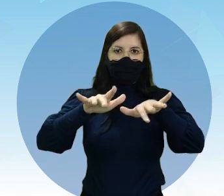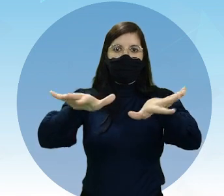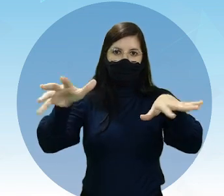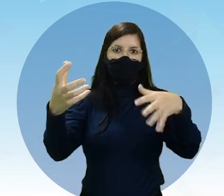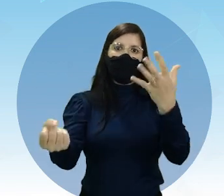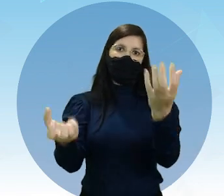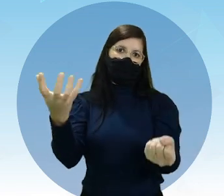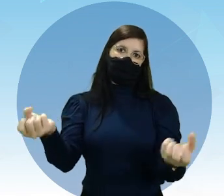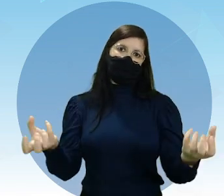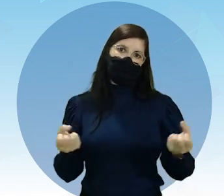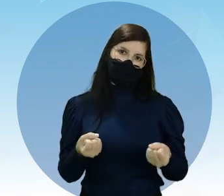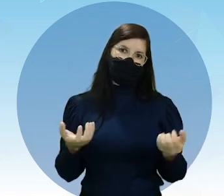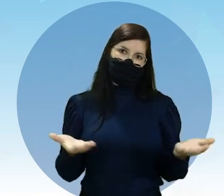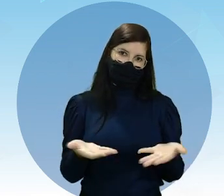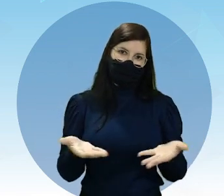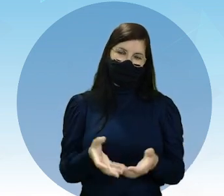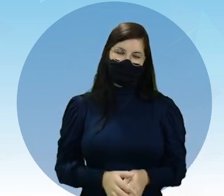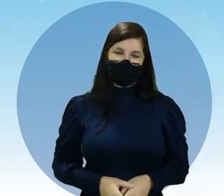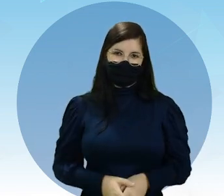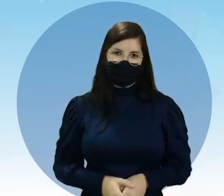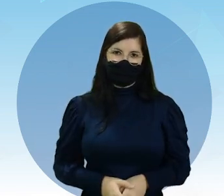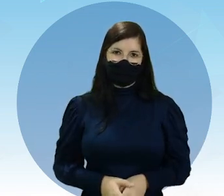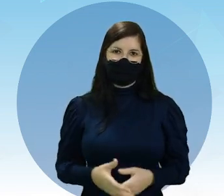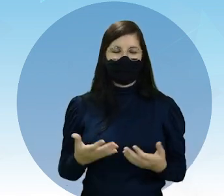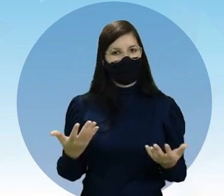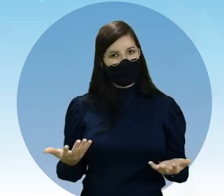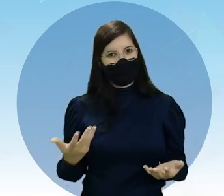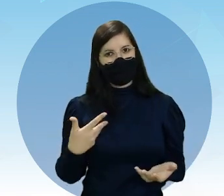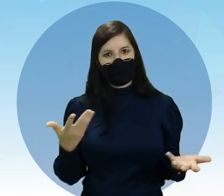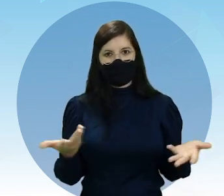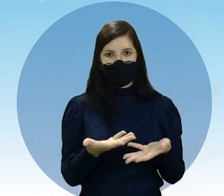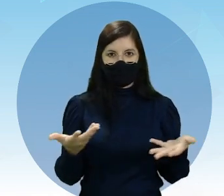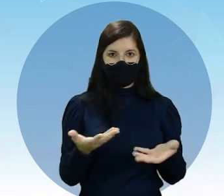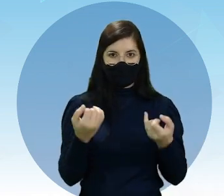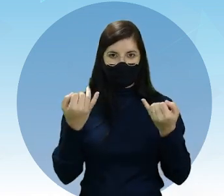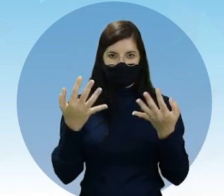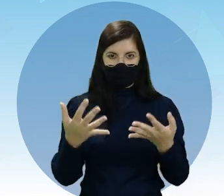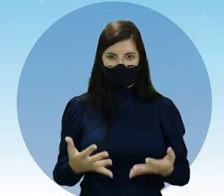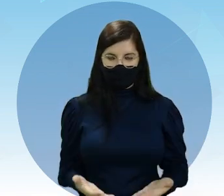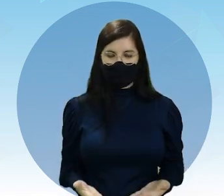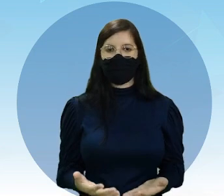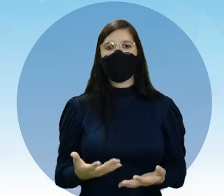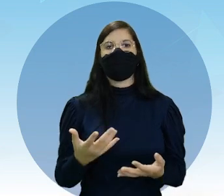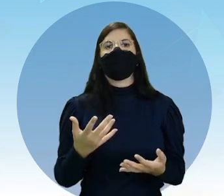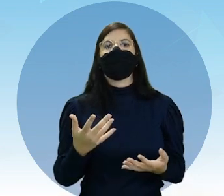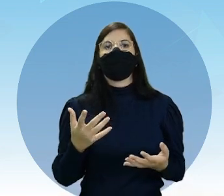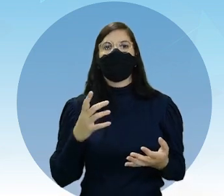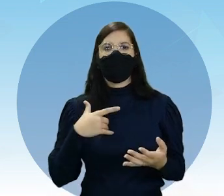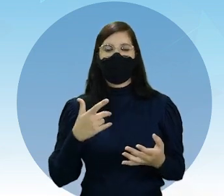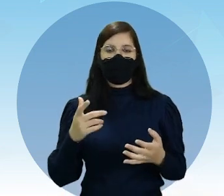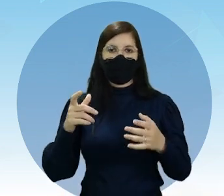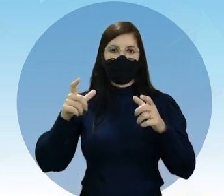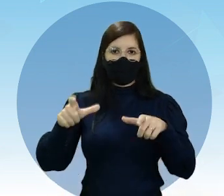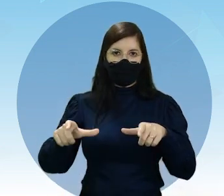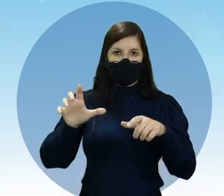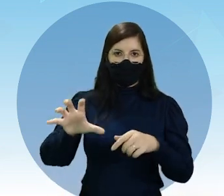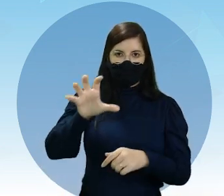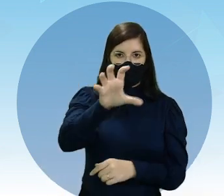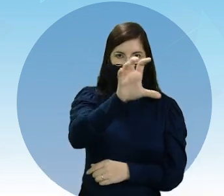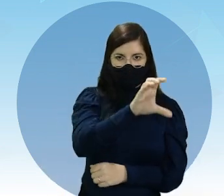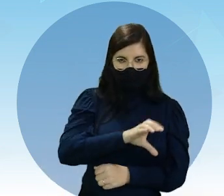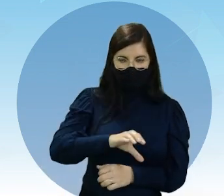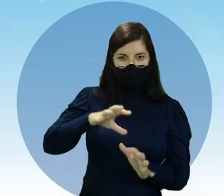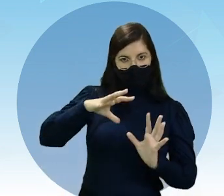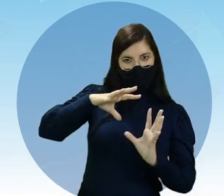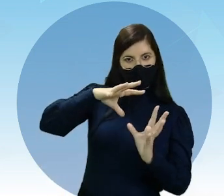aceita nos dias de hoje. Bom, agora, bora falar aí sobre os continentes. O nosso